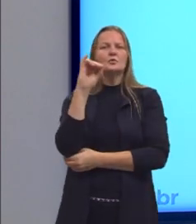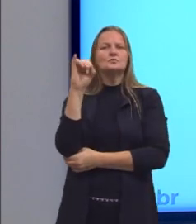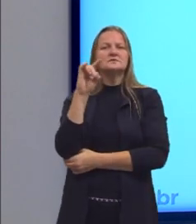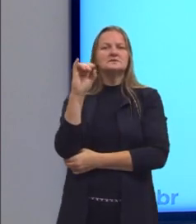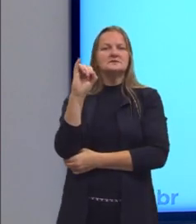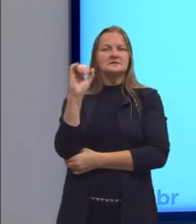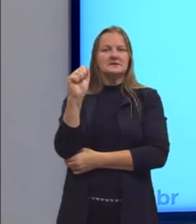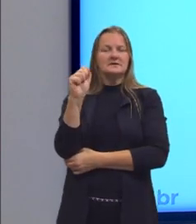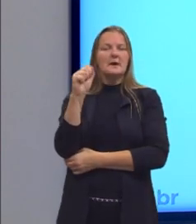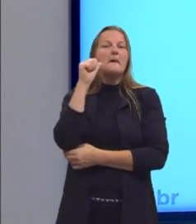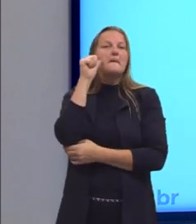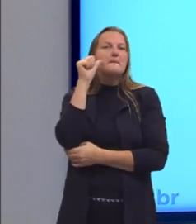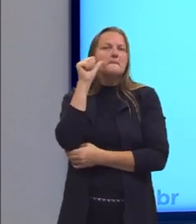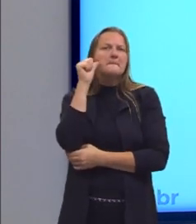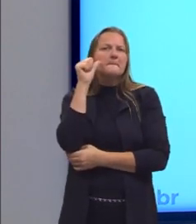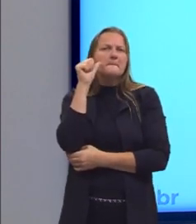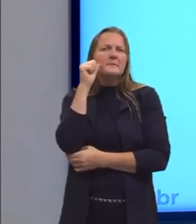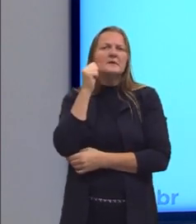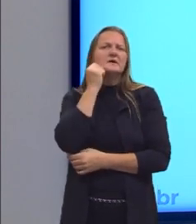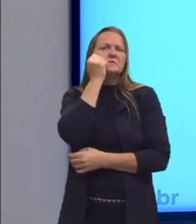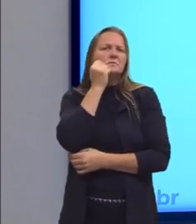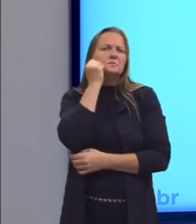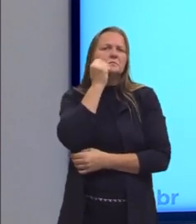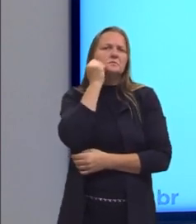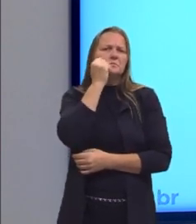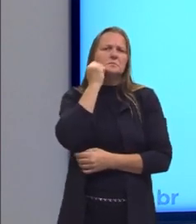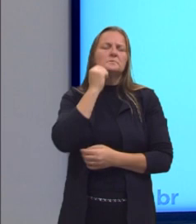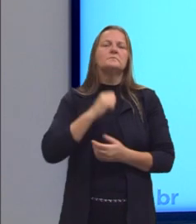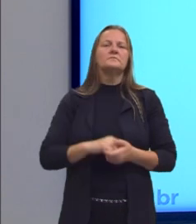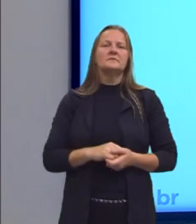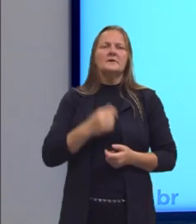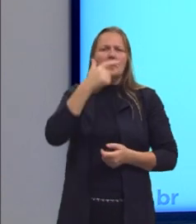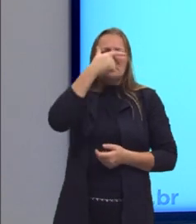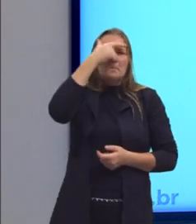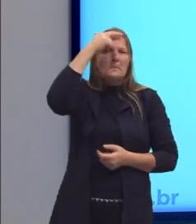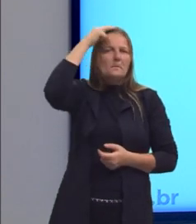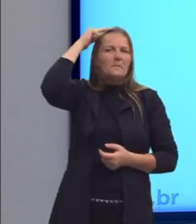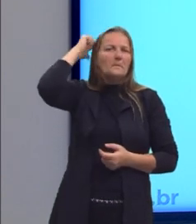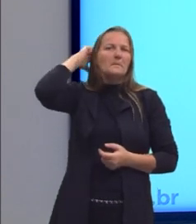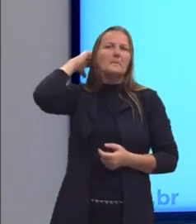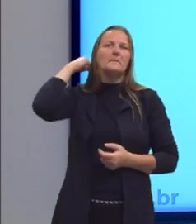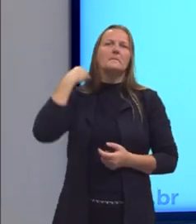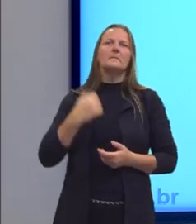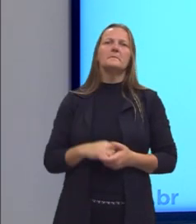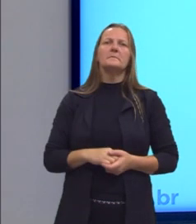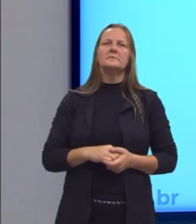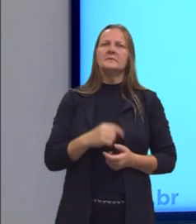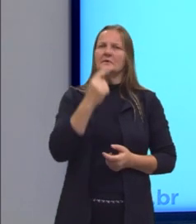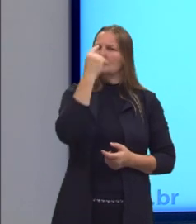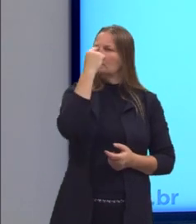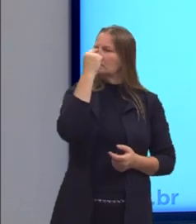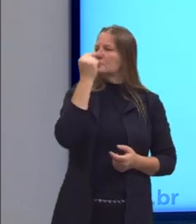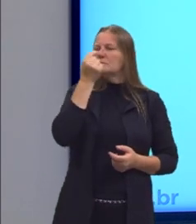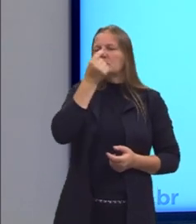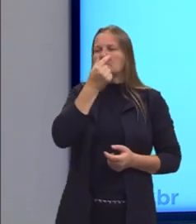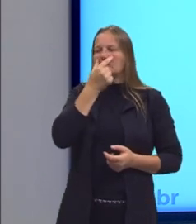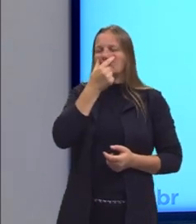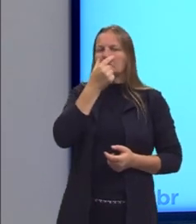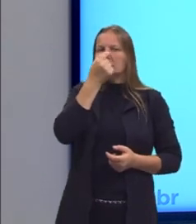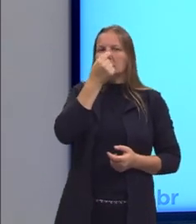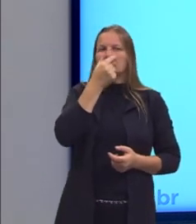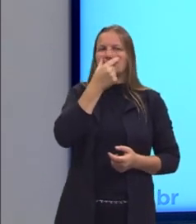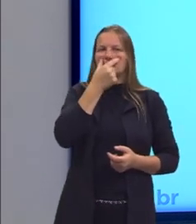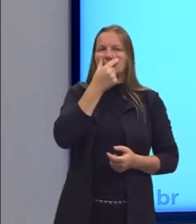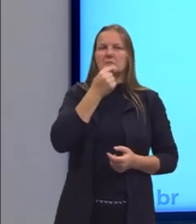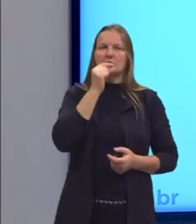nessa imagem uma mulher negra, careca, com um nariz e com uma boca